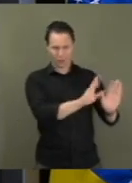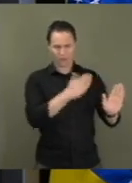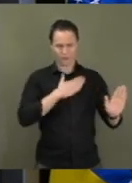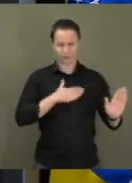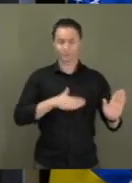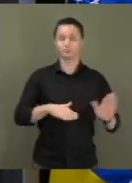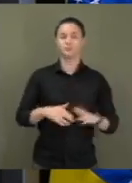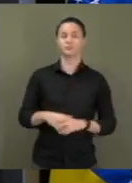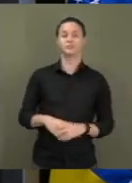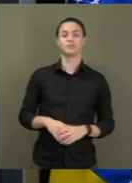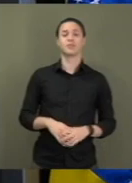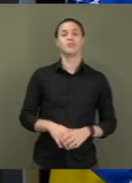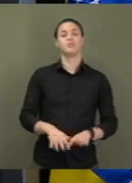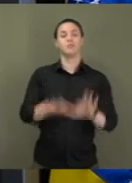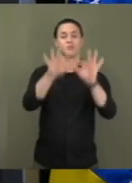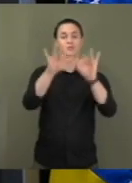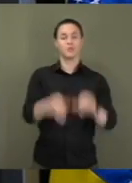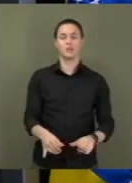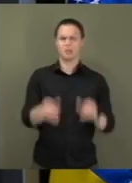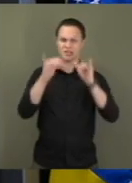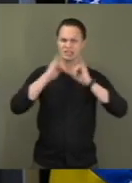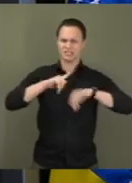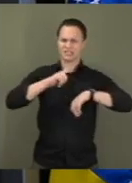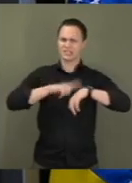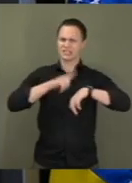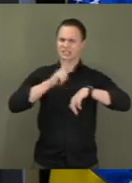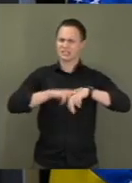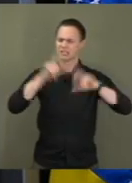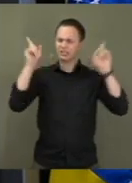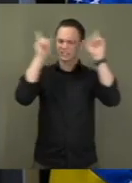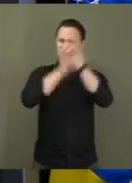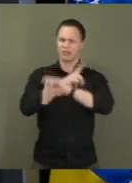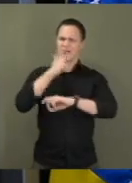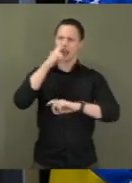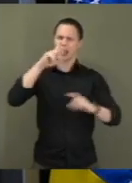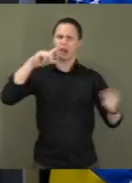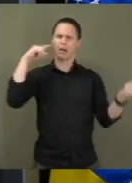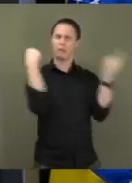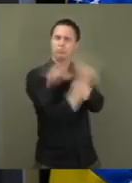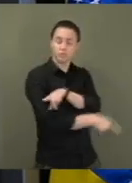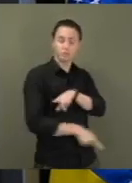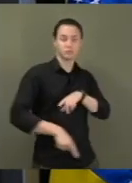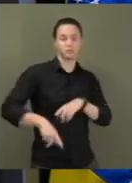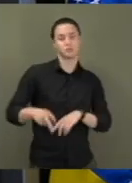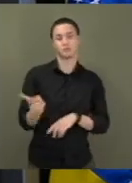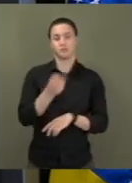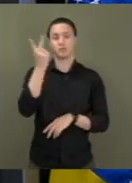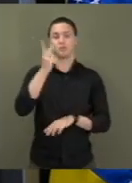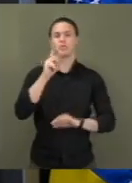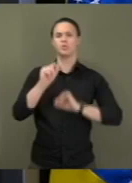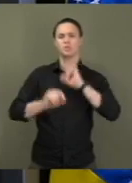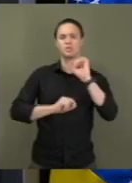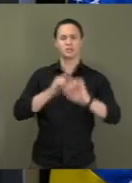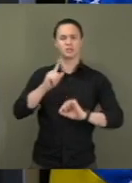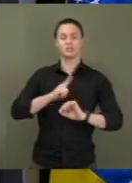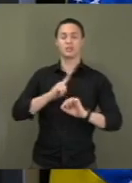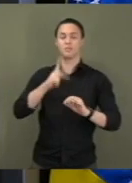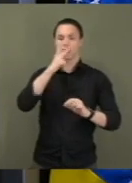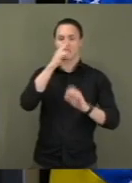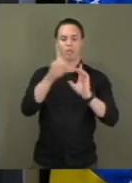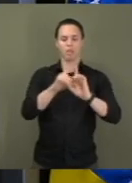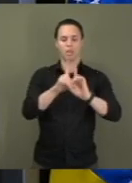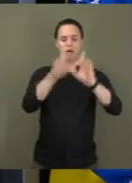encerro dizendo que vivemos tempos muito difíceis de inversão total de valores com riscos de ruptura democrática.